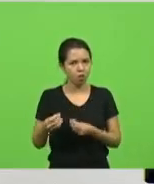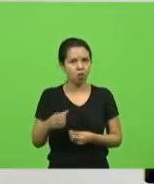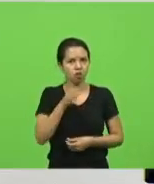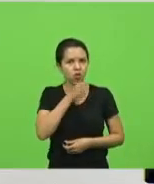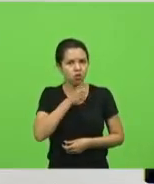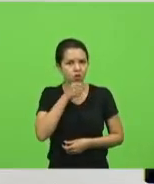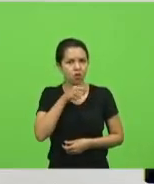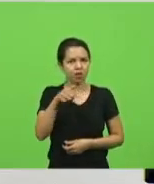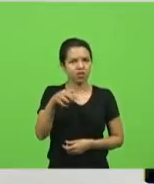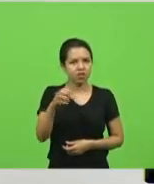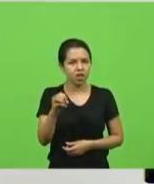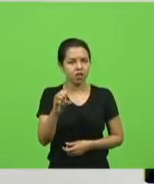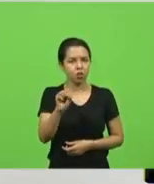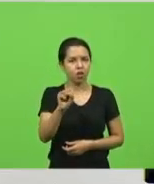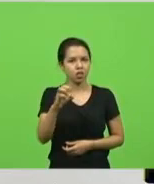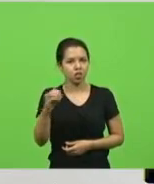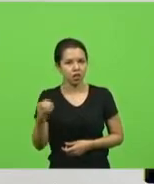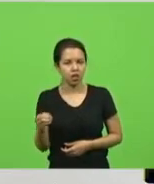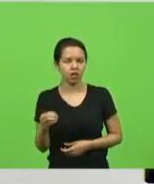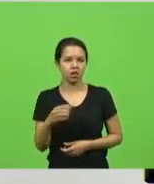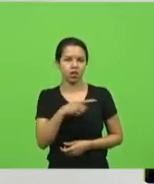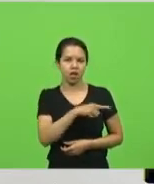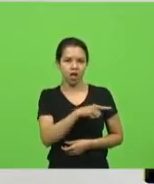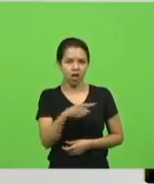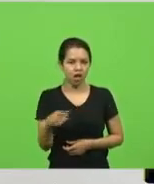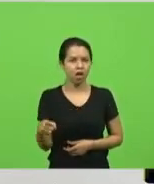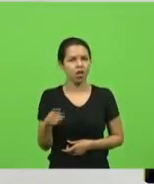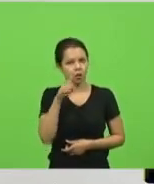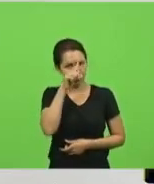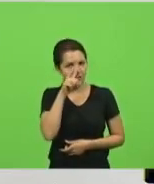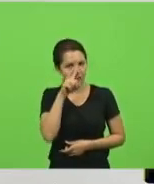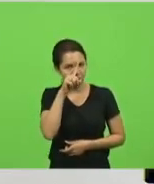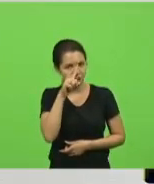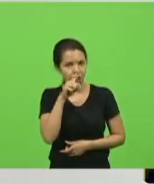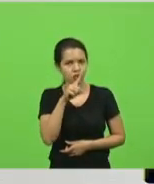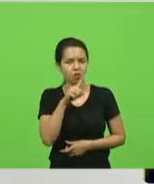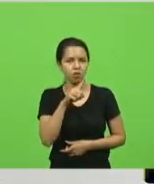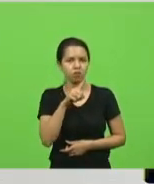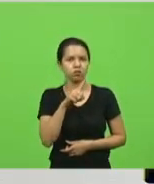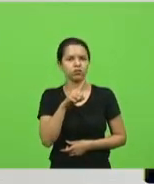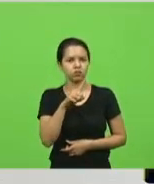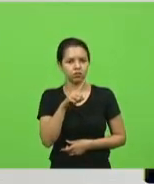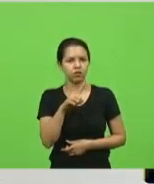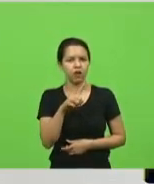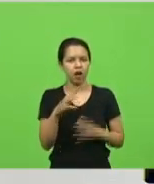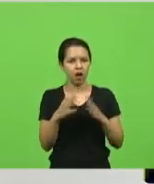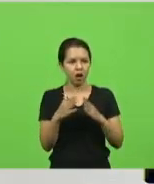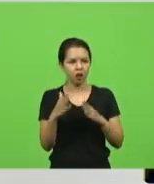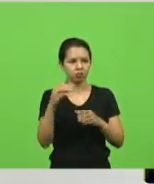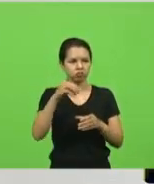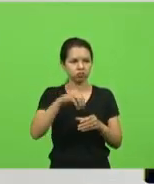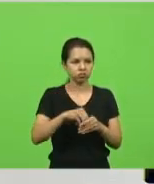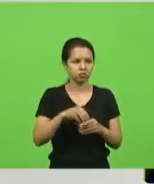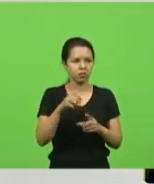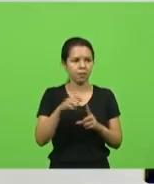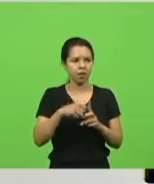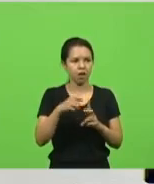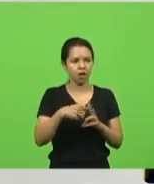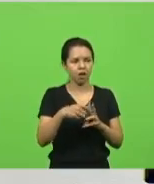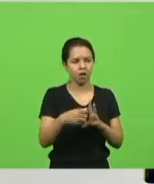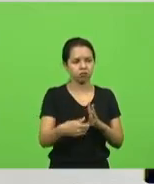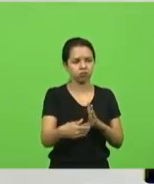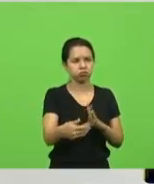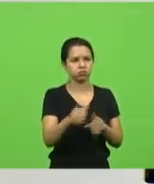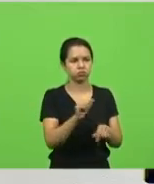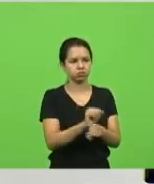anos aguardando que para eles é caso de vida ou morte, enclausurados dentro de suas casas há meses esperando a oportunidade de se